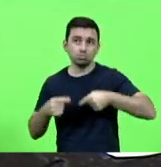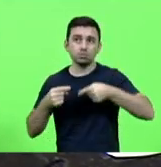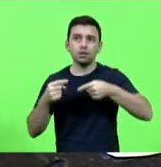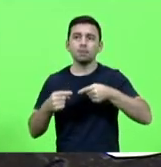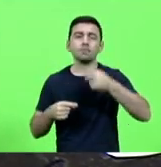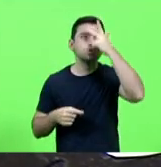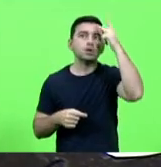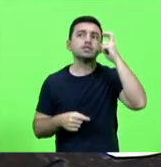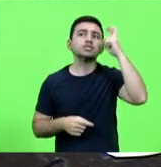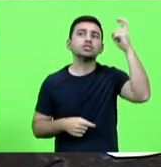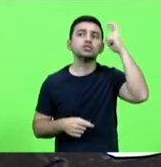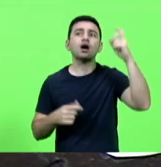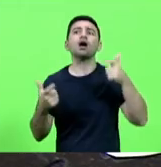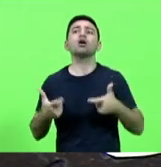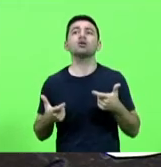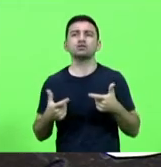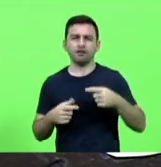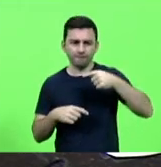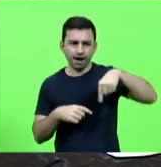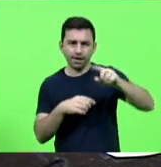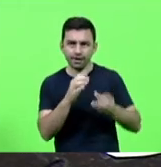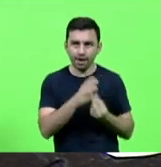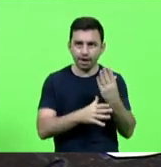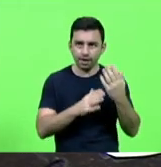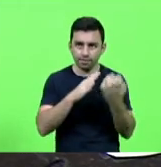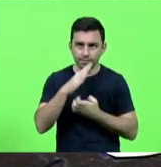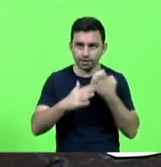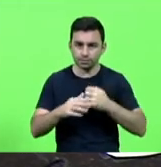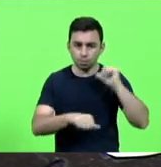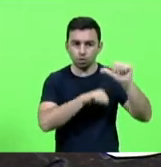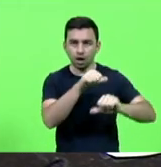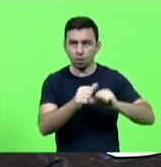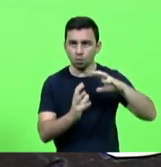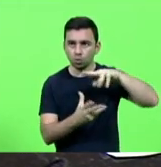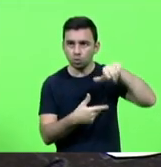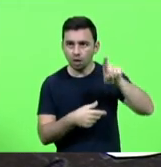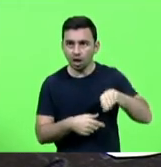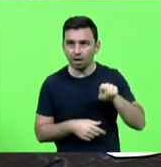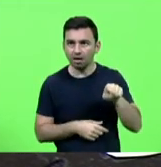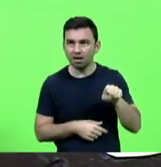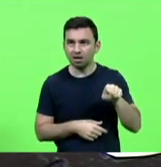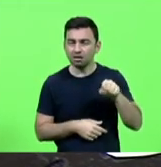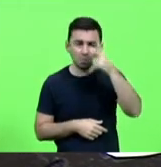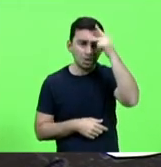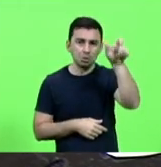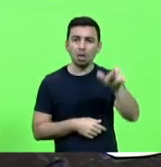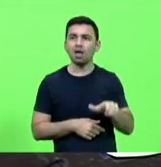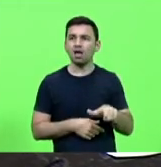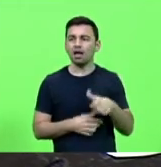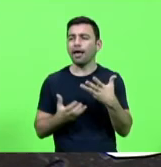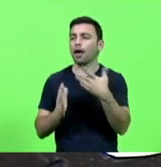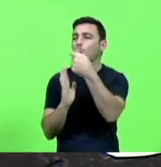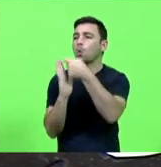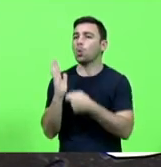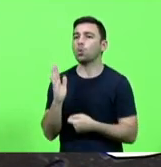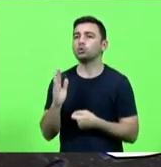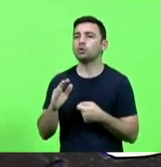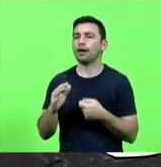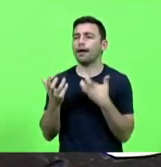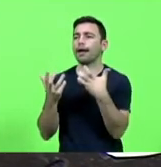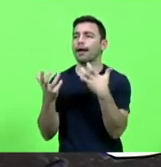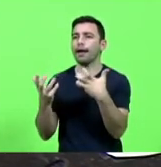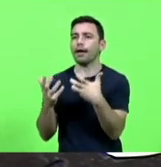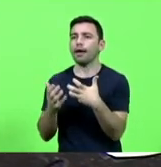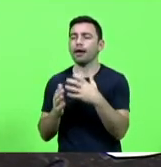brilhantes inovar criar empresas que irão mudar o mundo não irão fazer concurso para terem cartórios ou